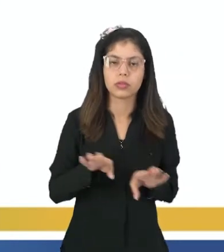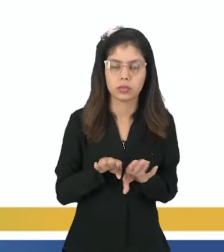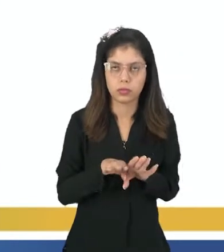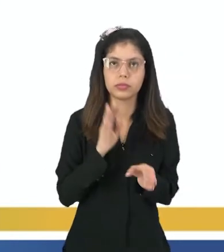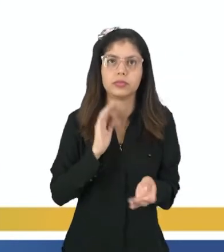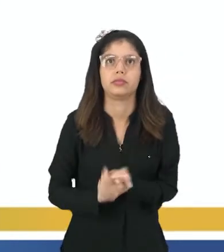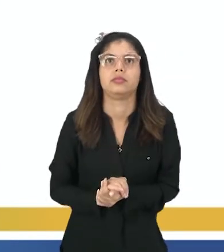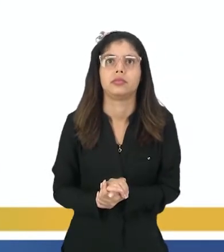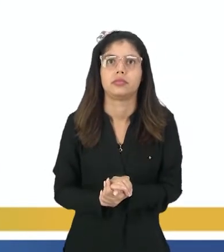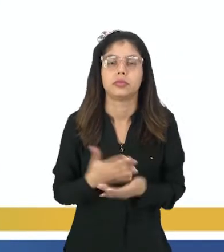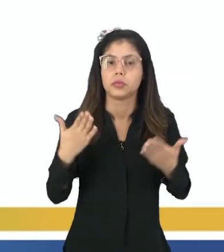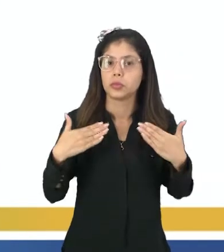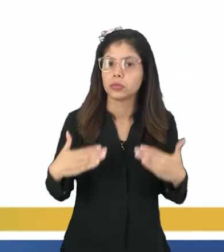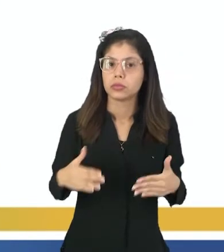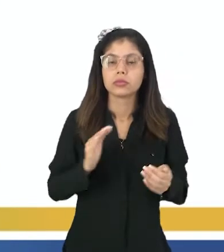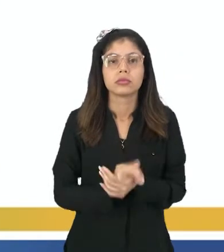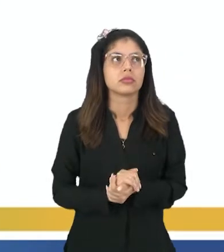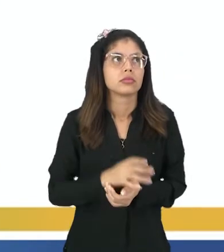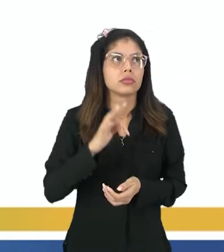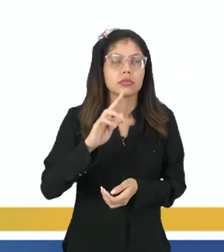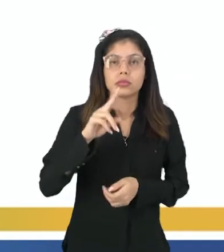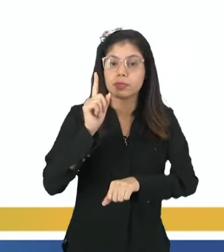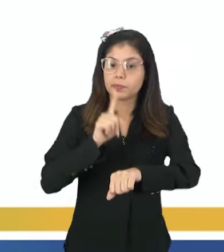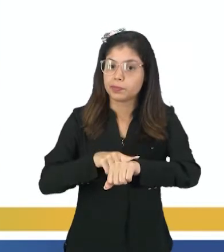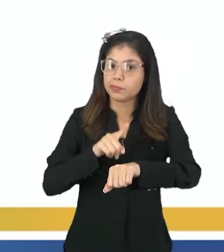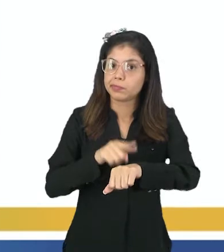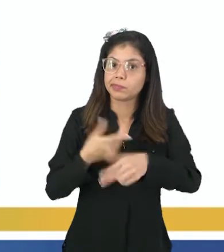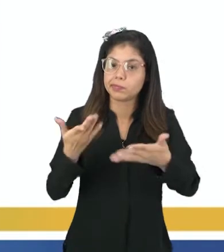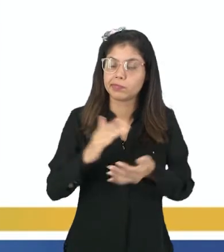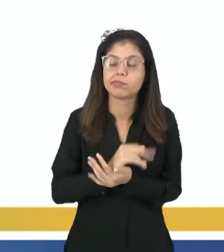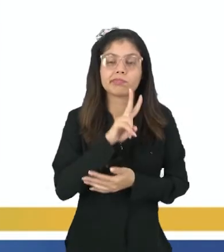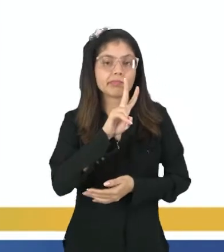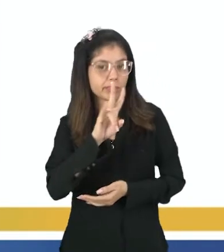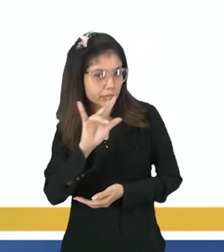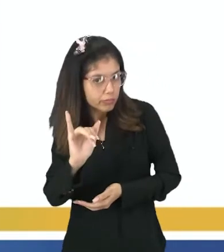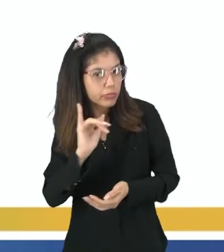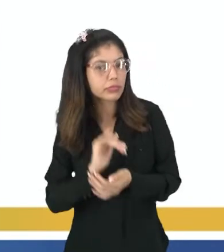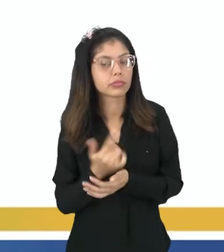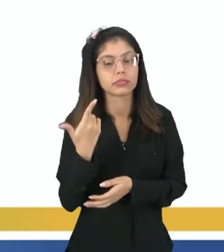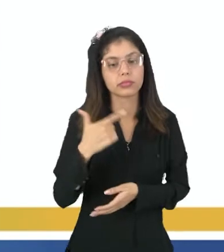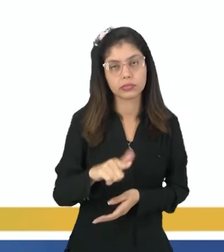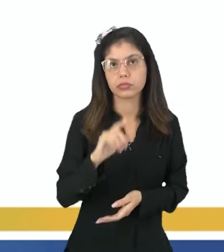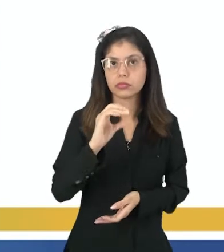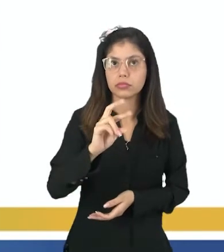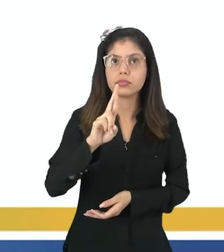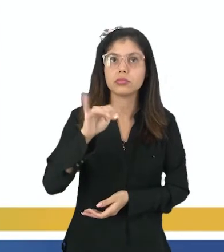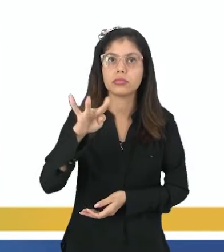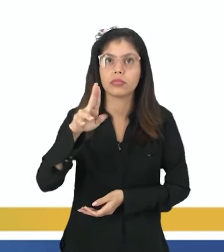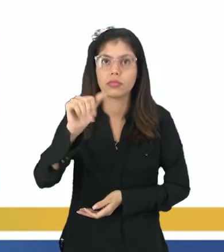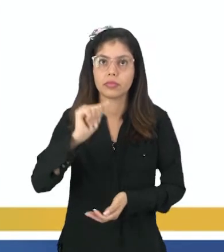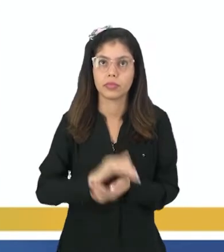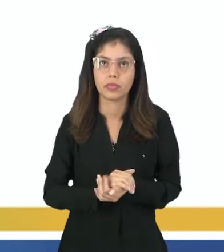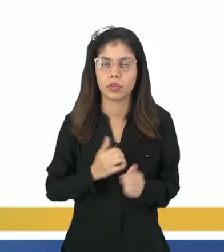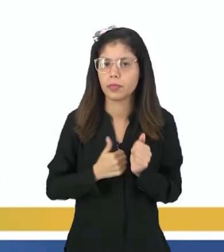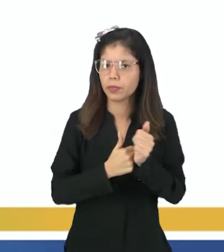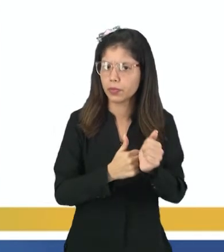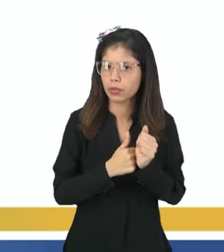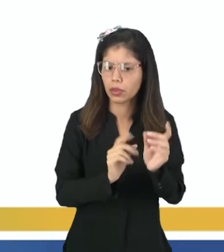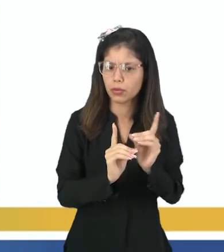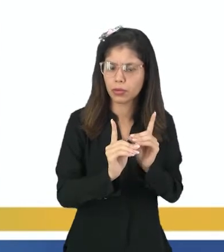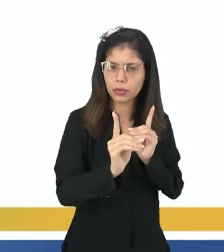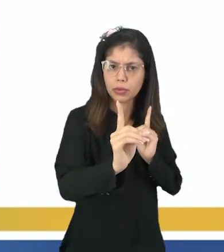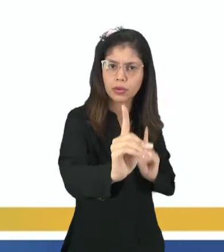e eles são corpos temporários, tá? Que vão ter uma certa órbita, um certo caminho a fazer bem